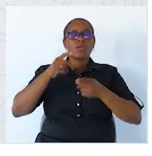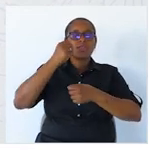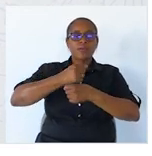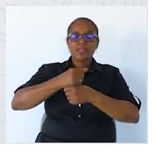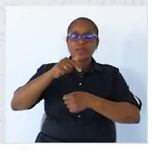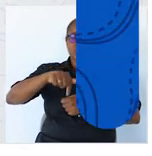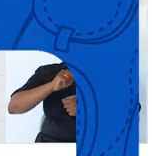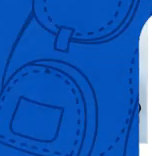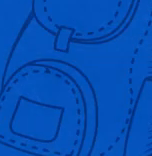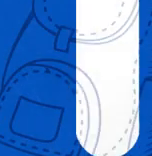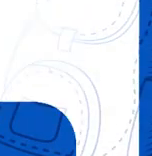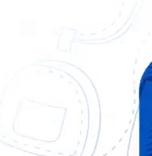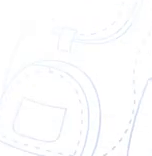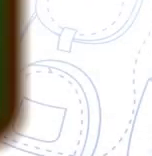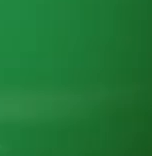é que nós trabalhamos hoje.